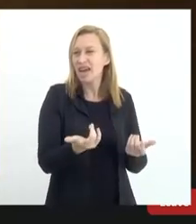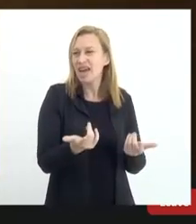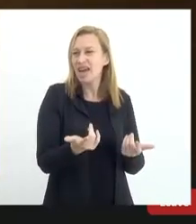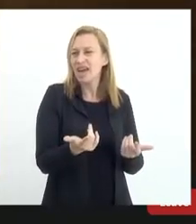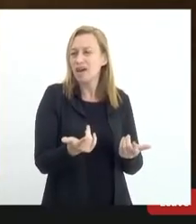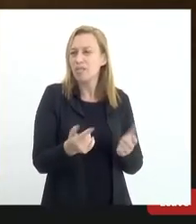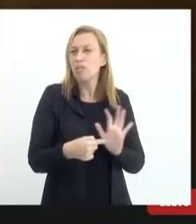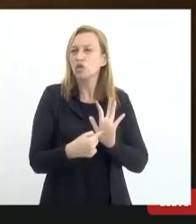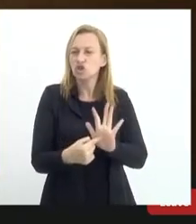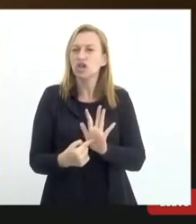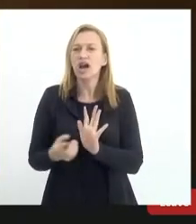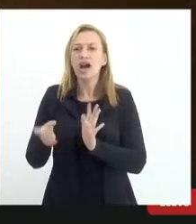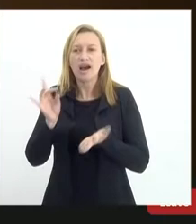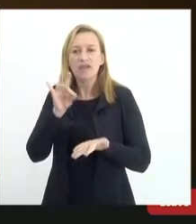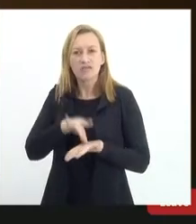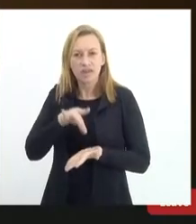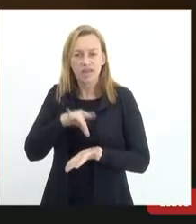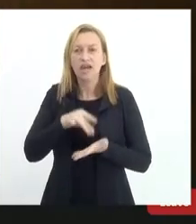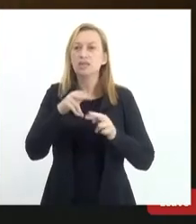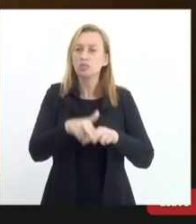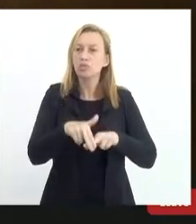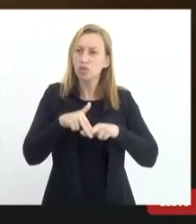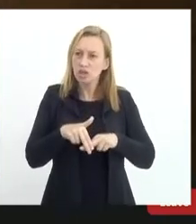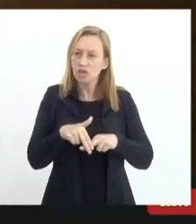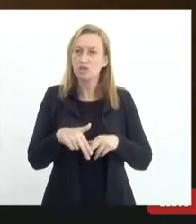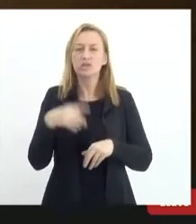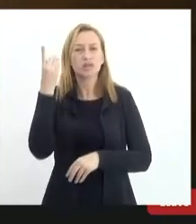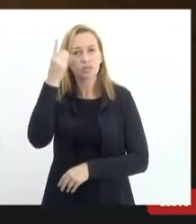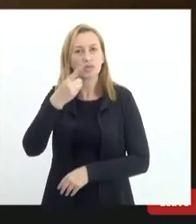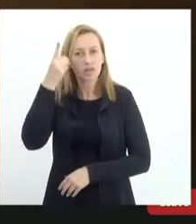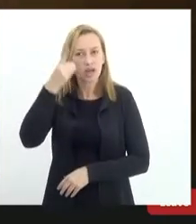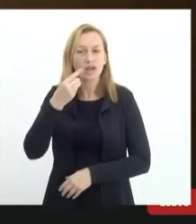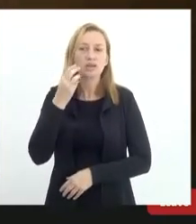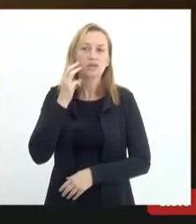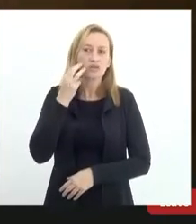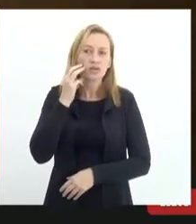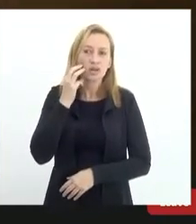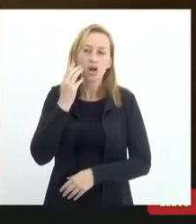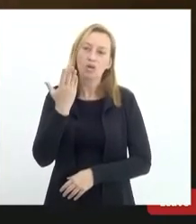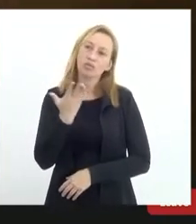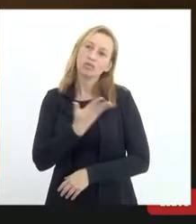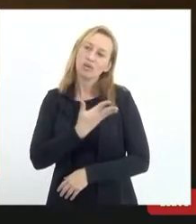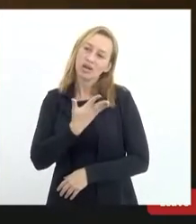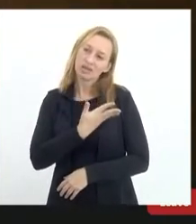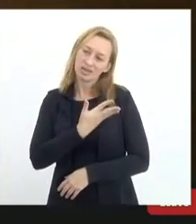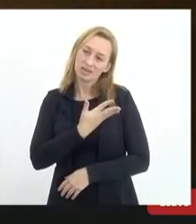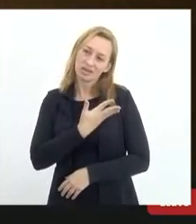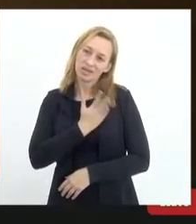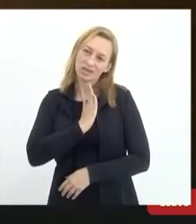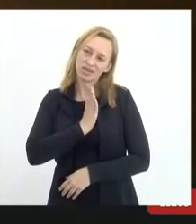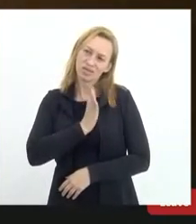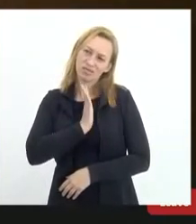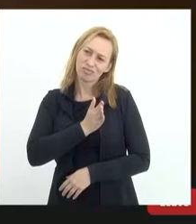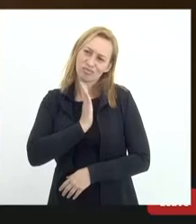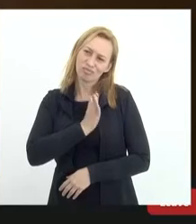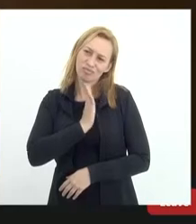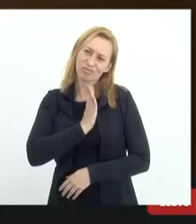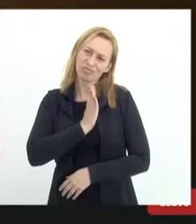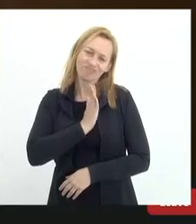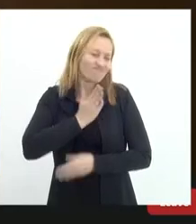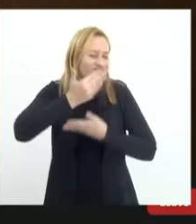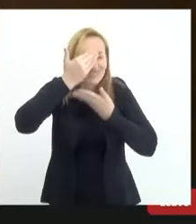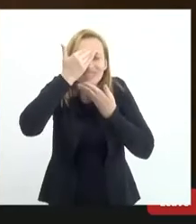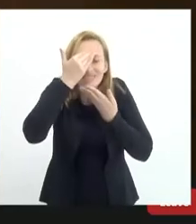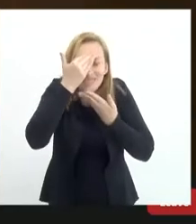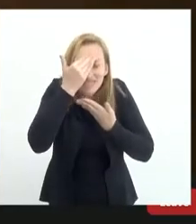levar verdades. Por isso, deputado Valdeck, o meu coração está cheio de gratidão